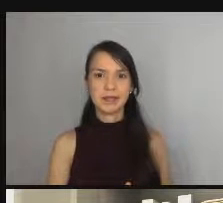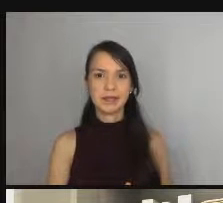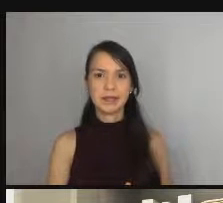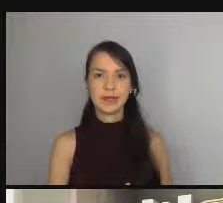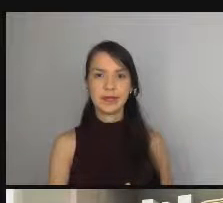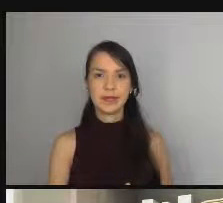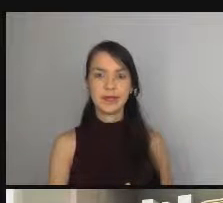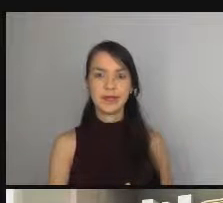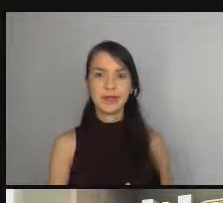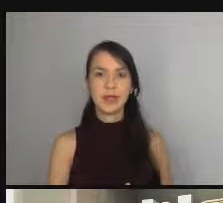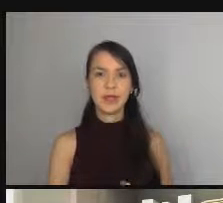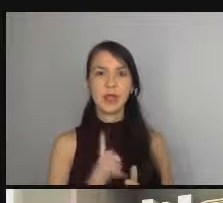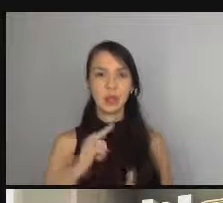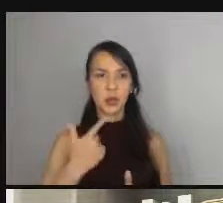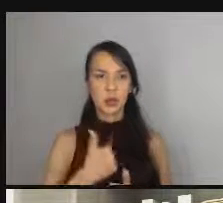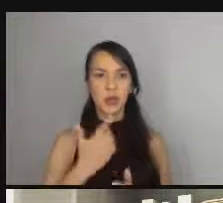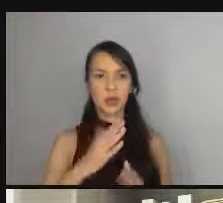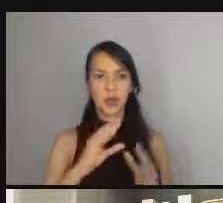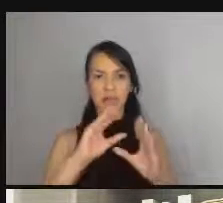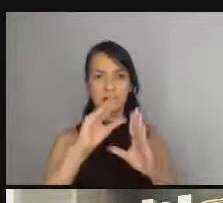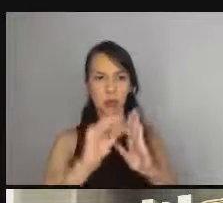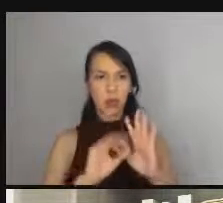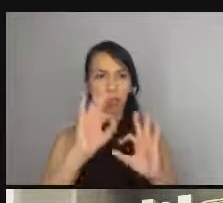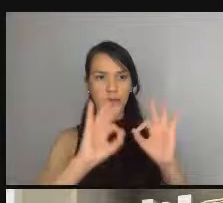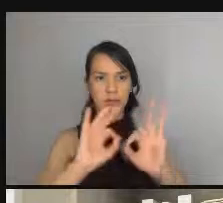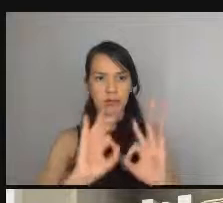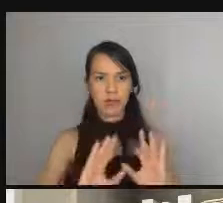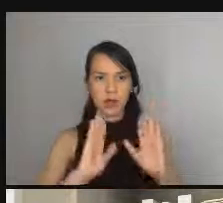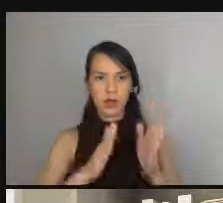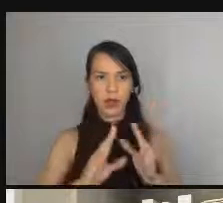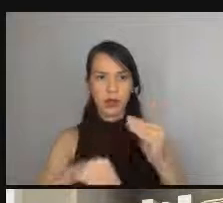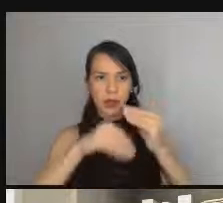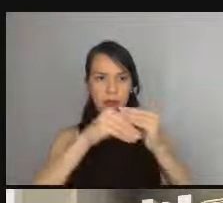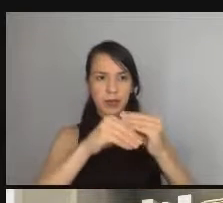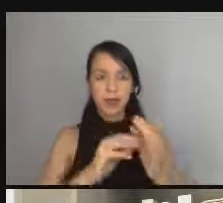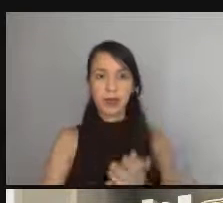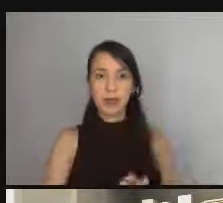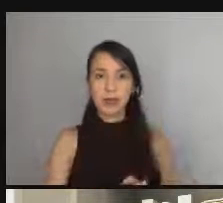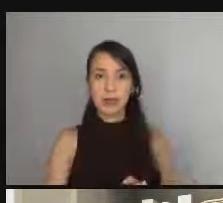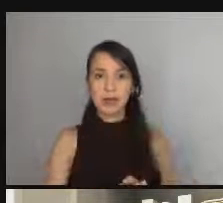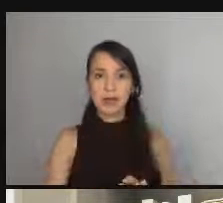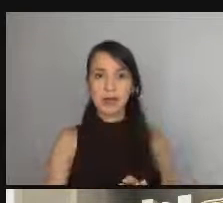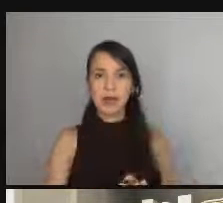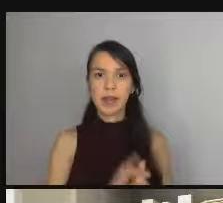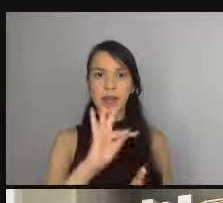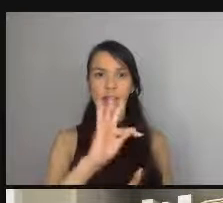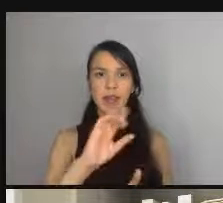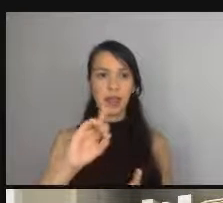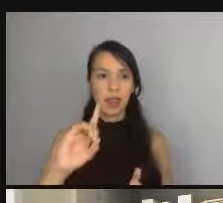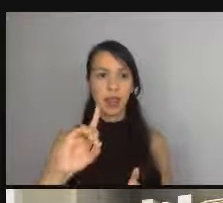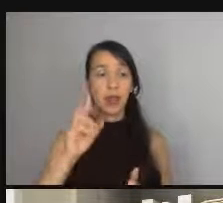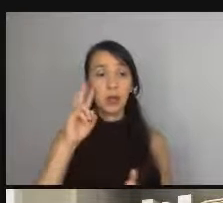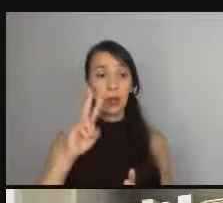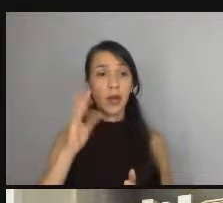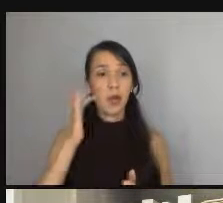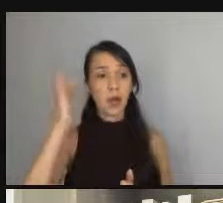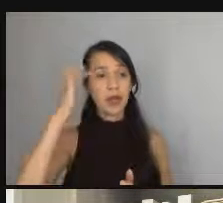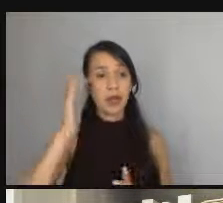temos um caso completo completo BDD o que eu achei